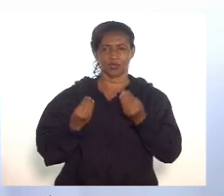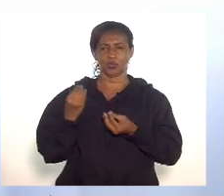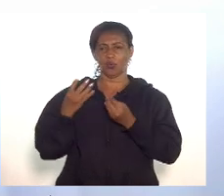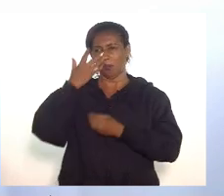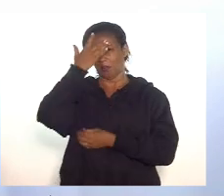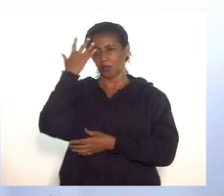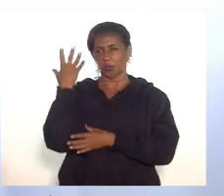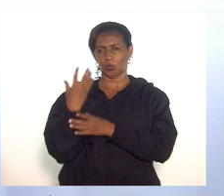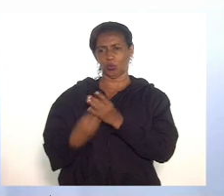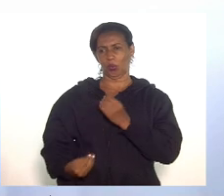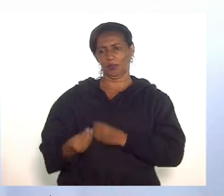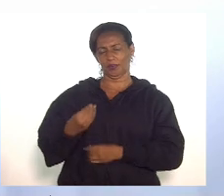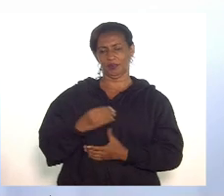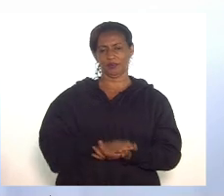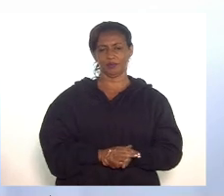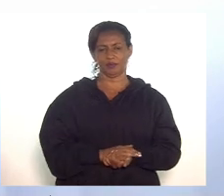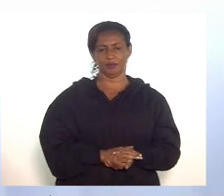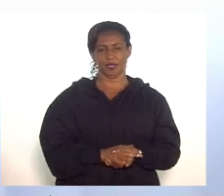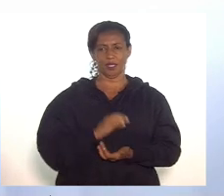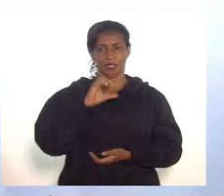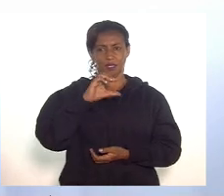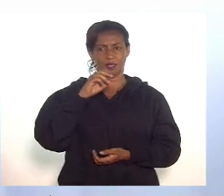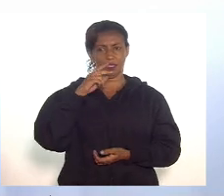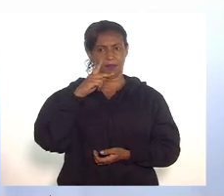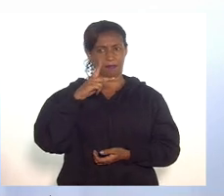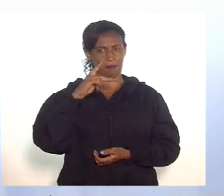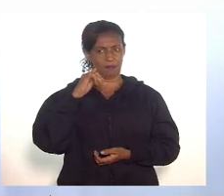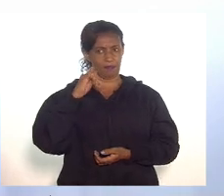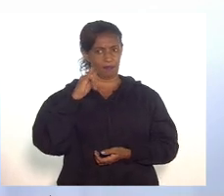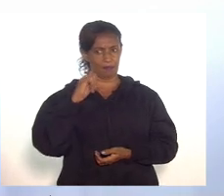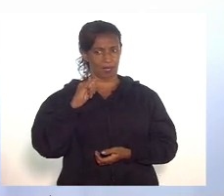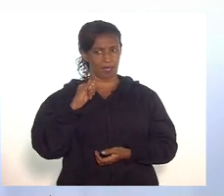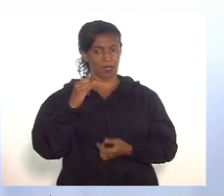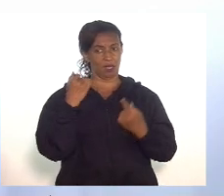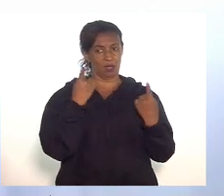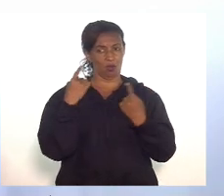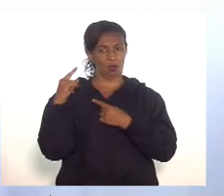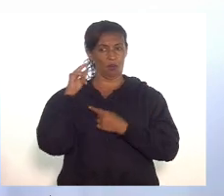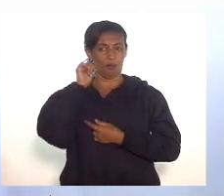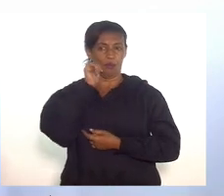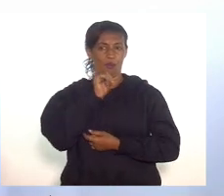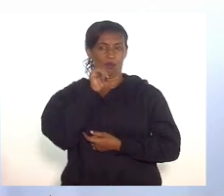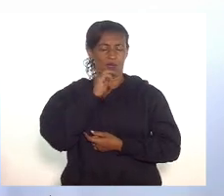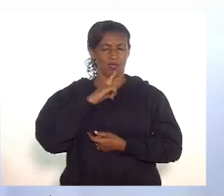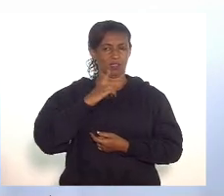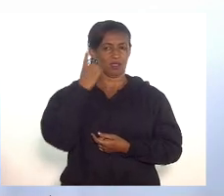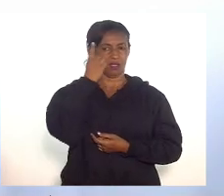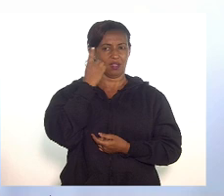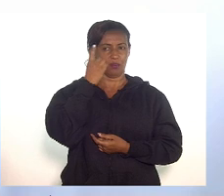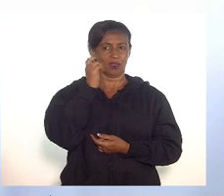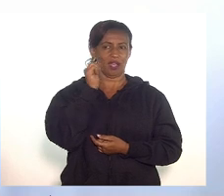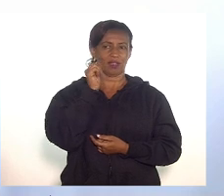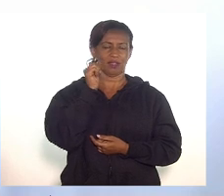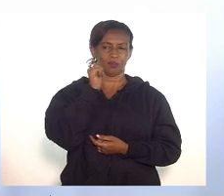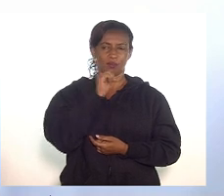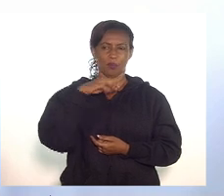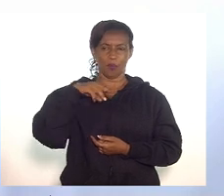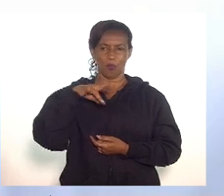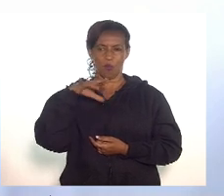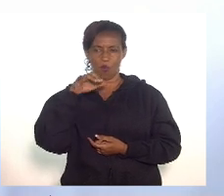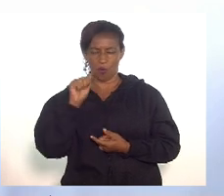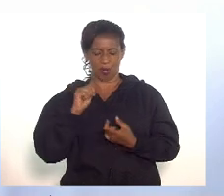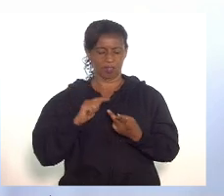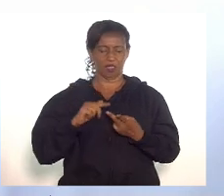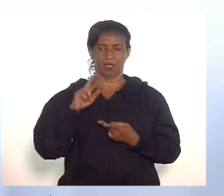Quero apenas dizer que na CPI do feminicídio, veja aqui a deputada Mônica, a deputada Renata, a deputada enfermeira